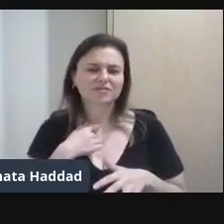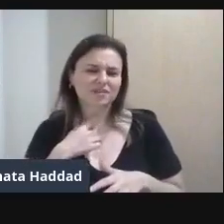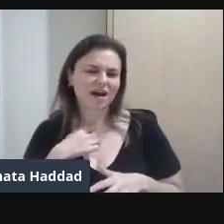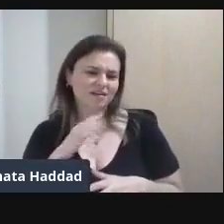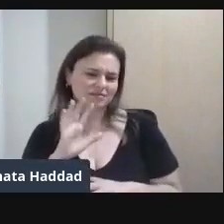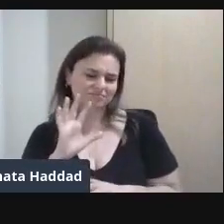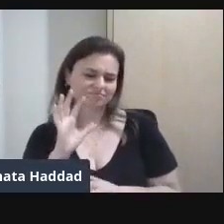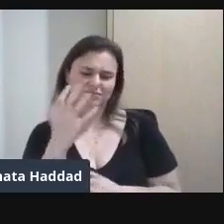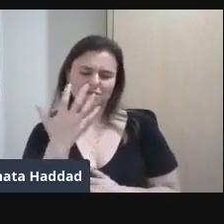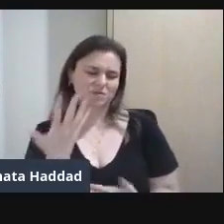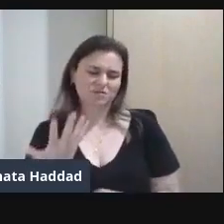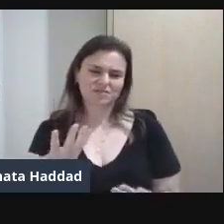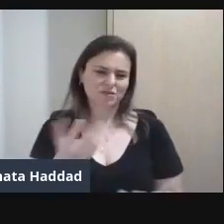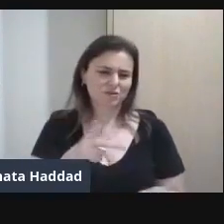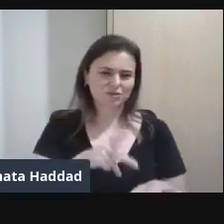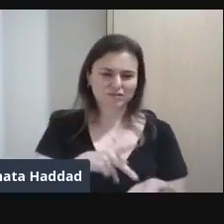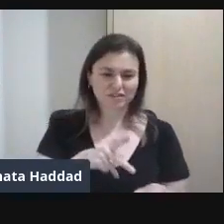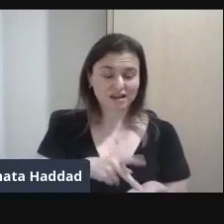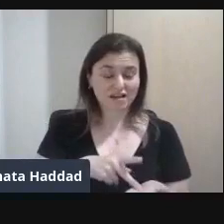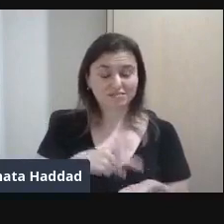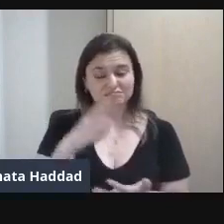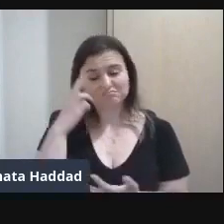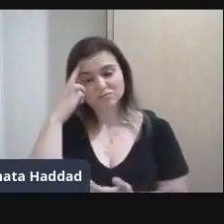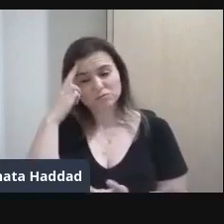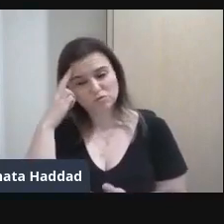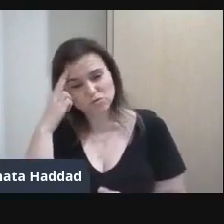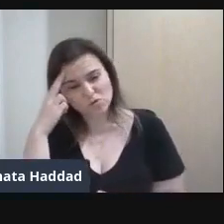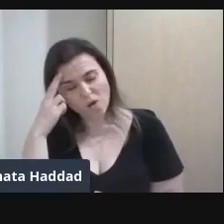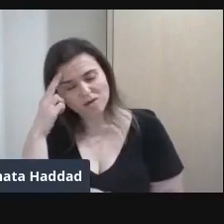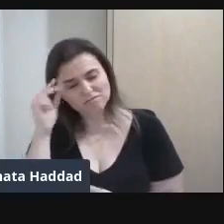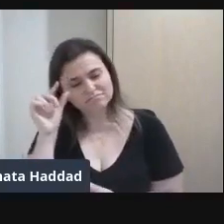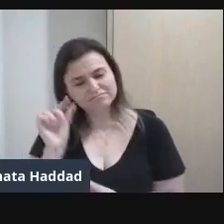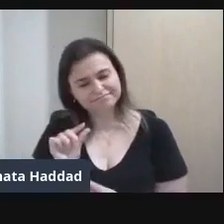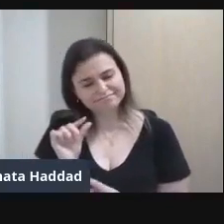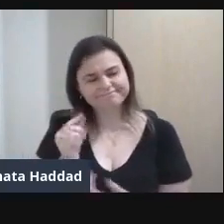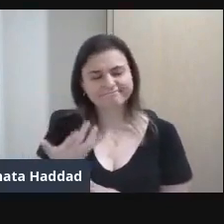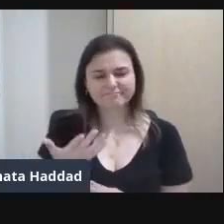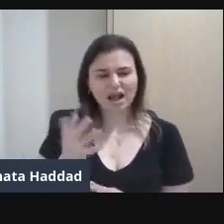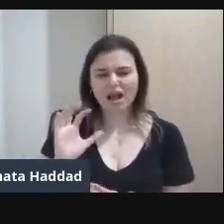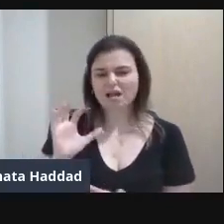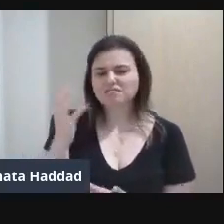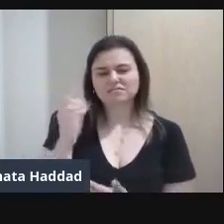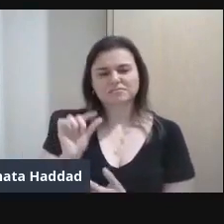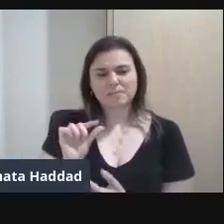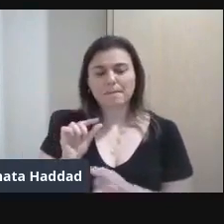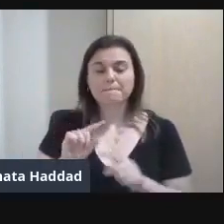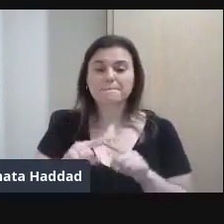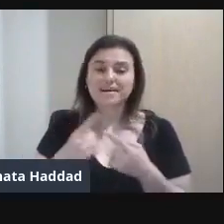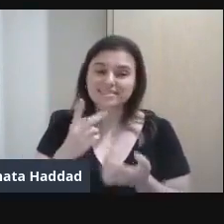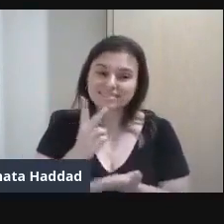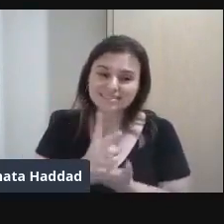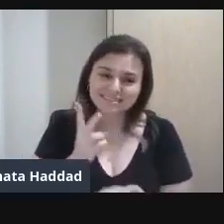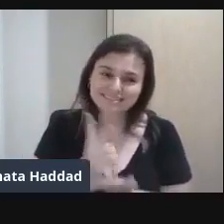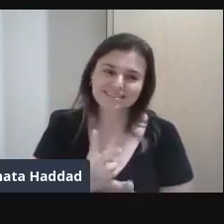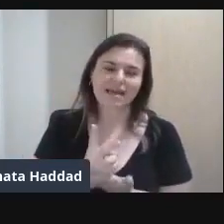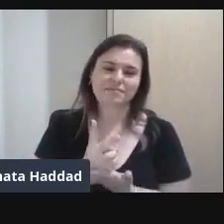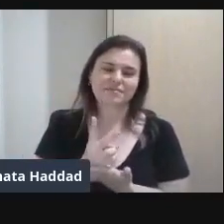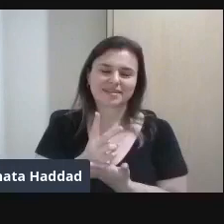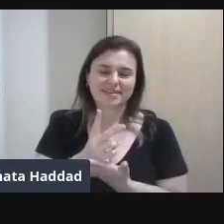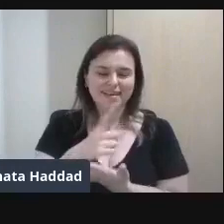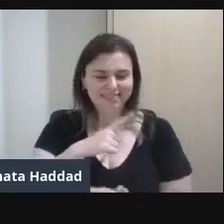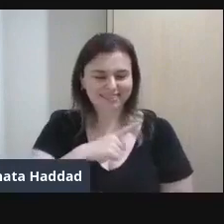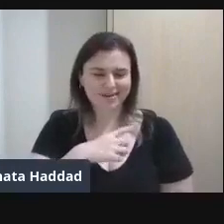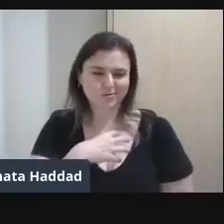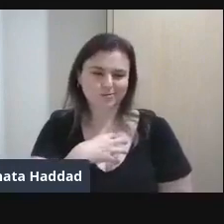sonho Tenha durado Muito pouco Sempre Sempre É uma maneira De recomeçar